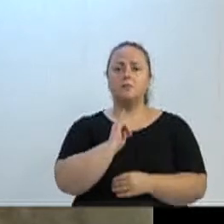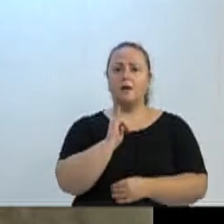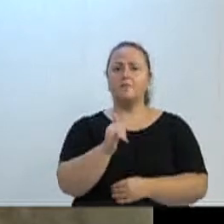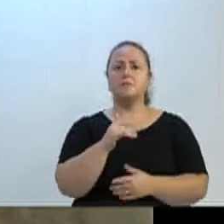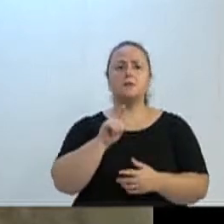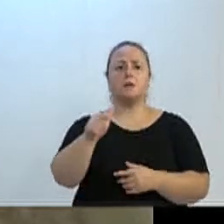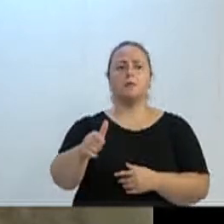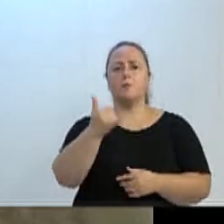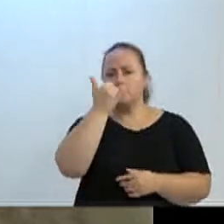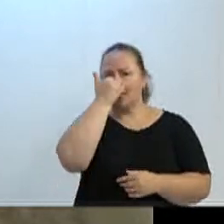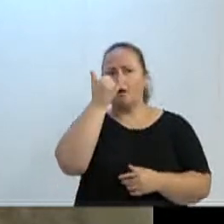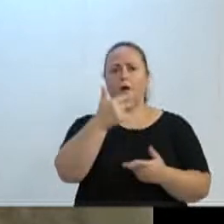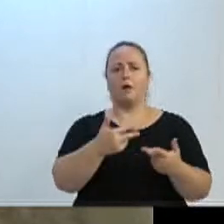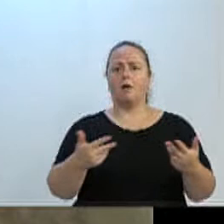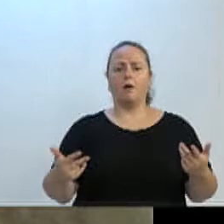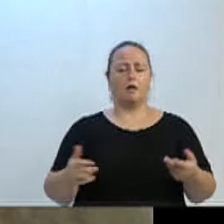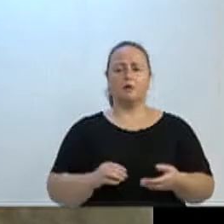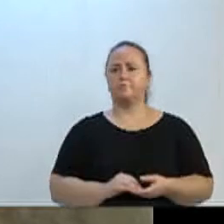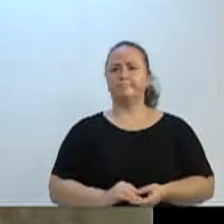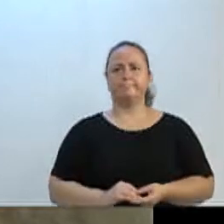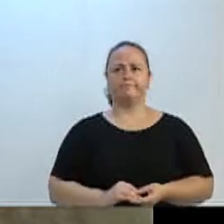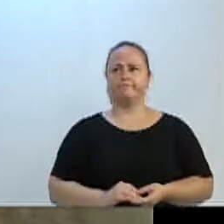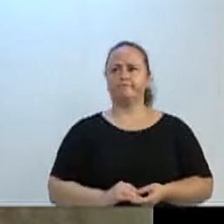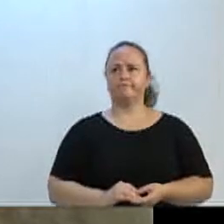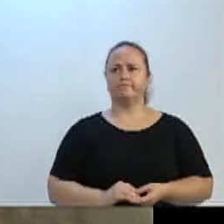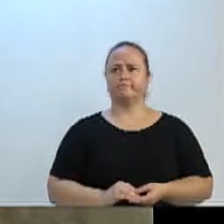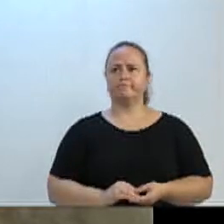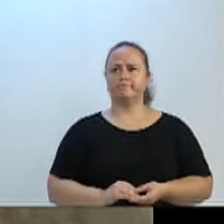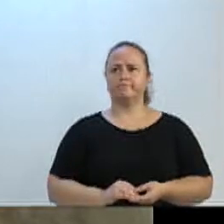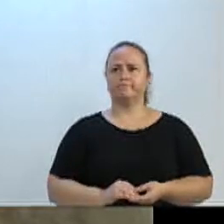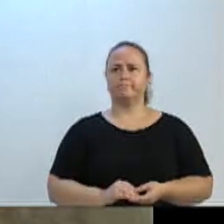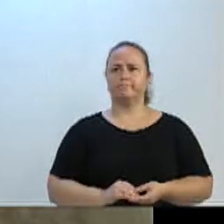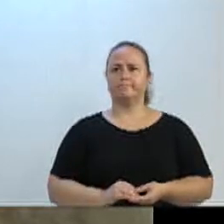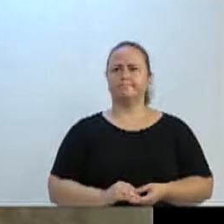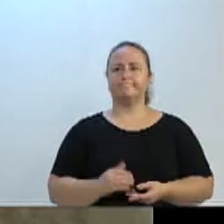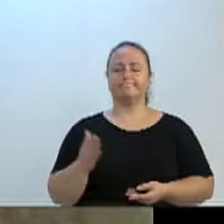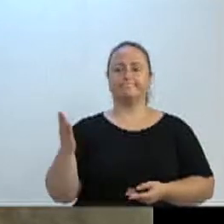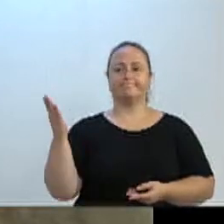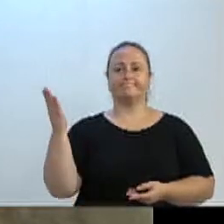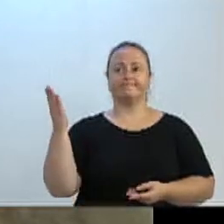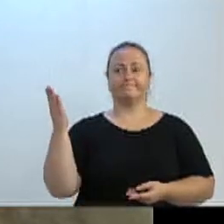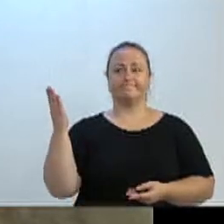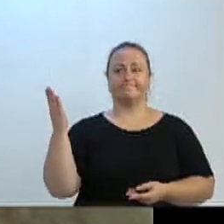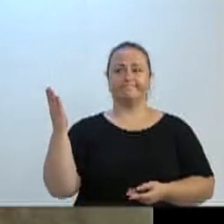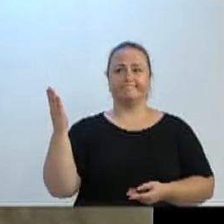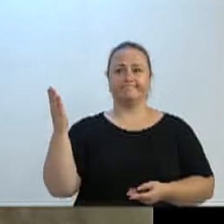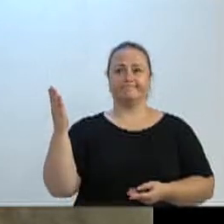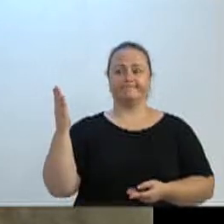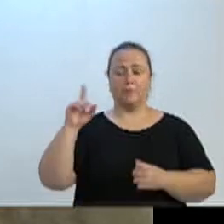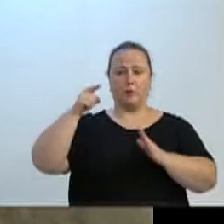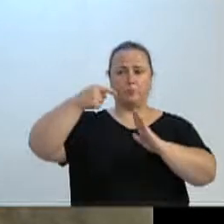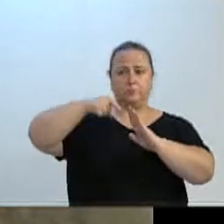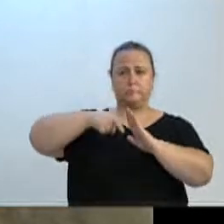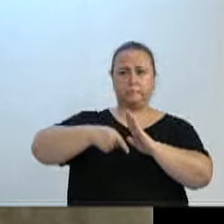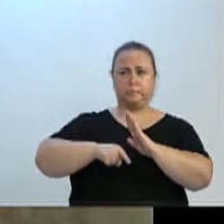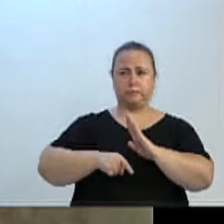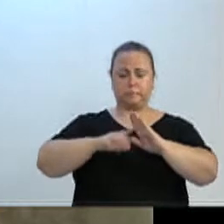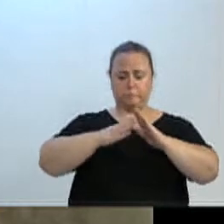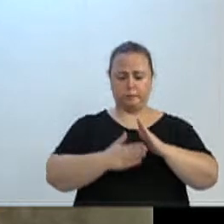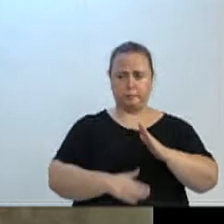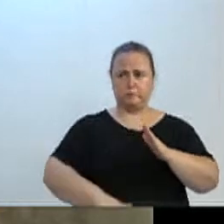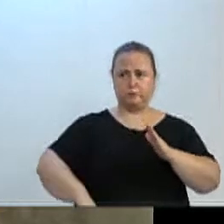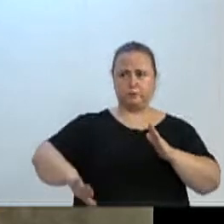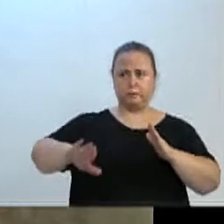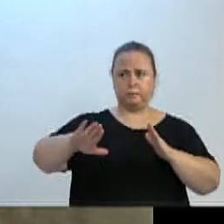causaram. E acaba andando nisso. Um buraco de quase 4 metros de funduras, aonde lá eles passaram a tubulação e